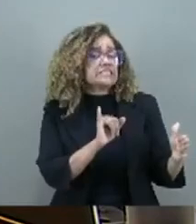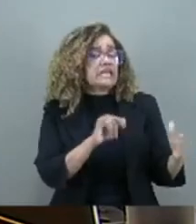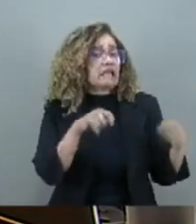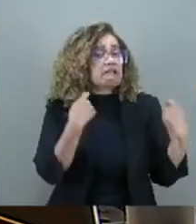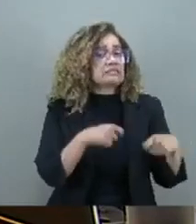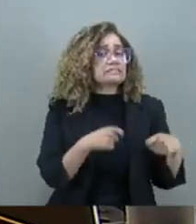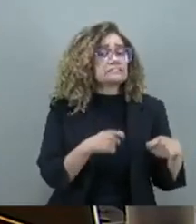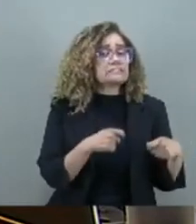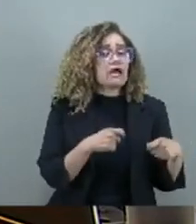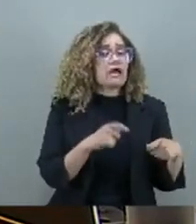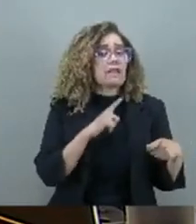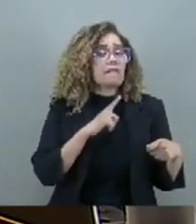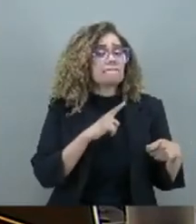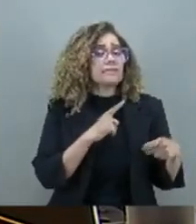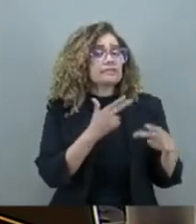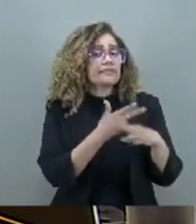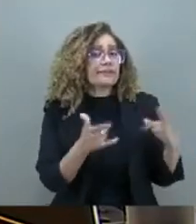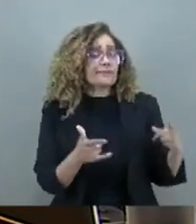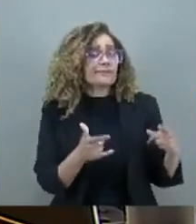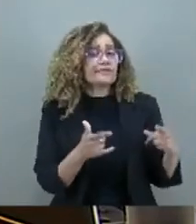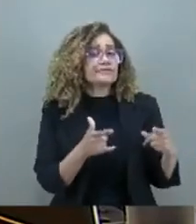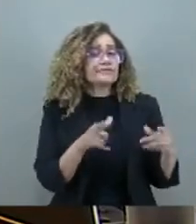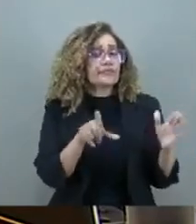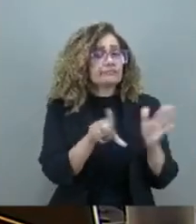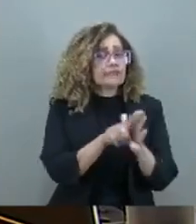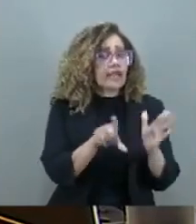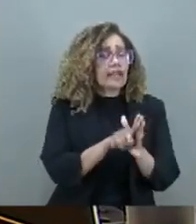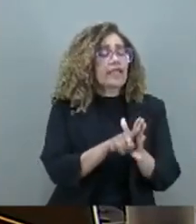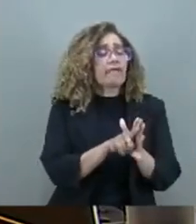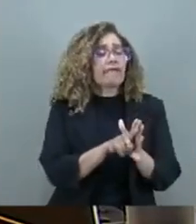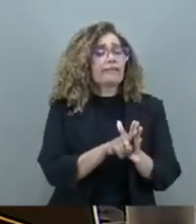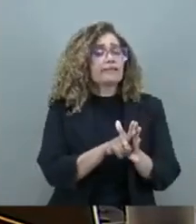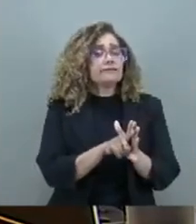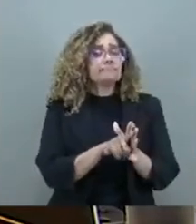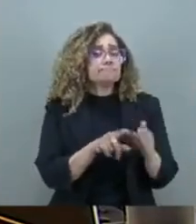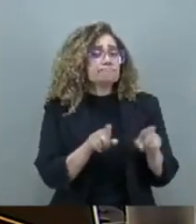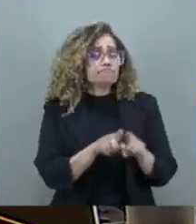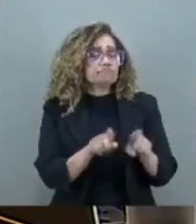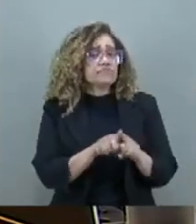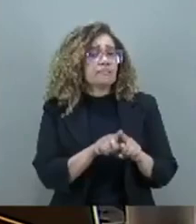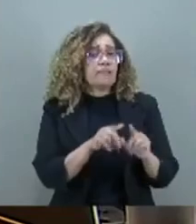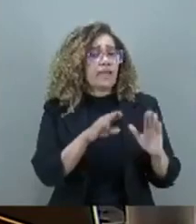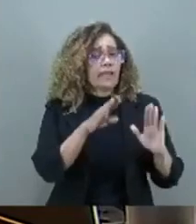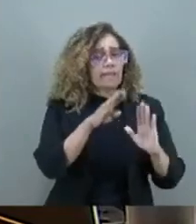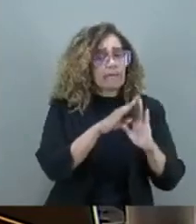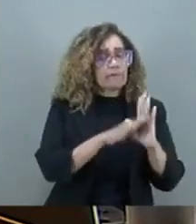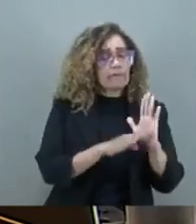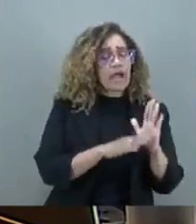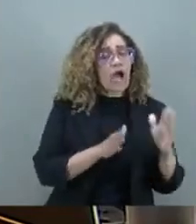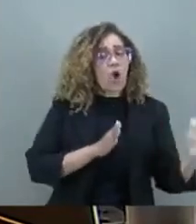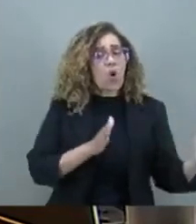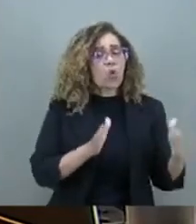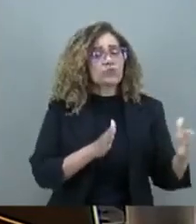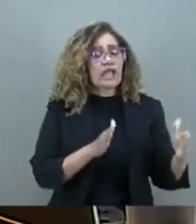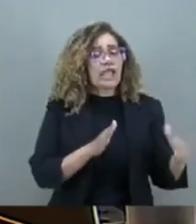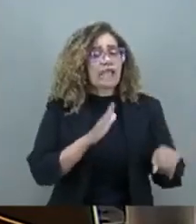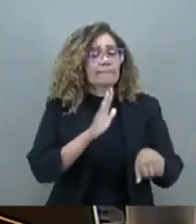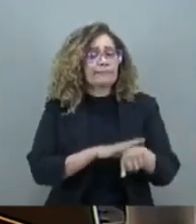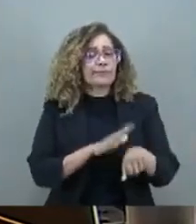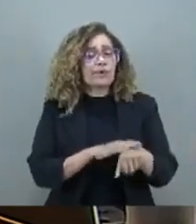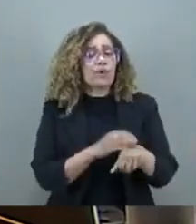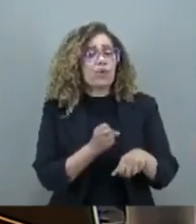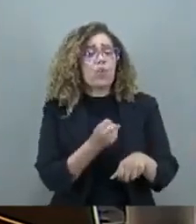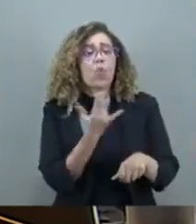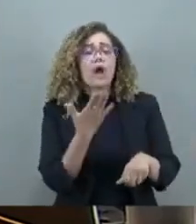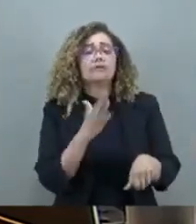os benefícios estabelecidos pela lei de execução penal, como a progressão de regime de cumprimento de pena, período para livramento